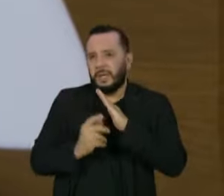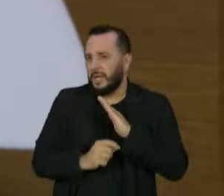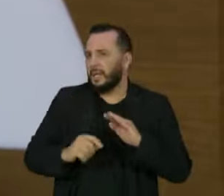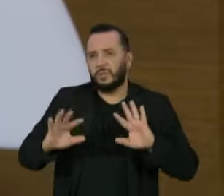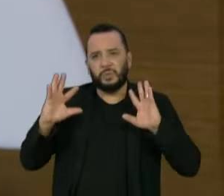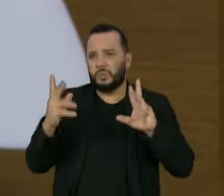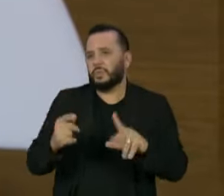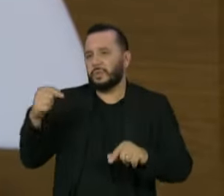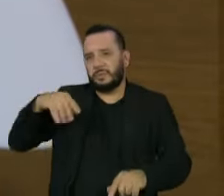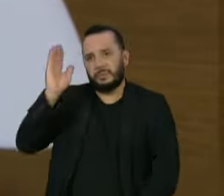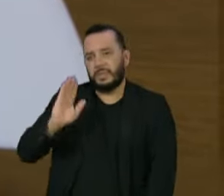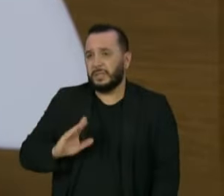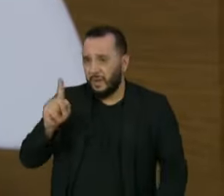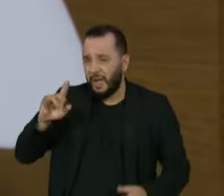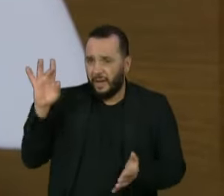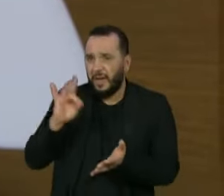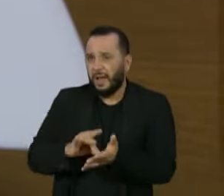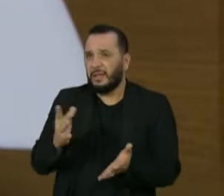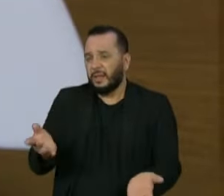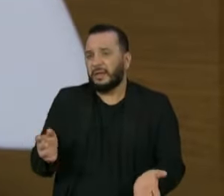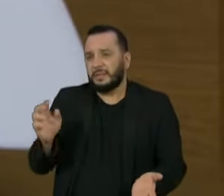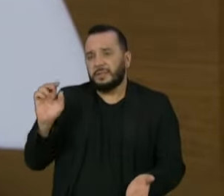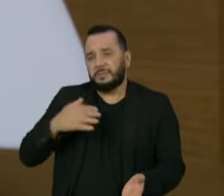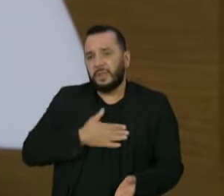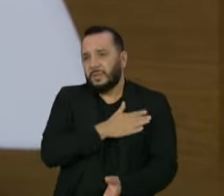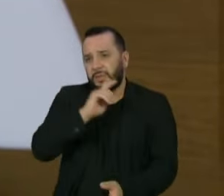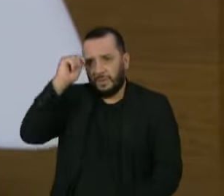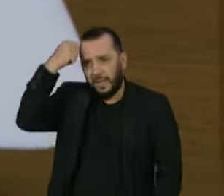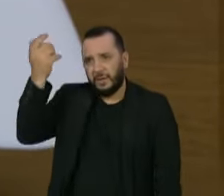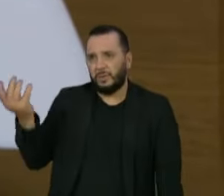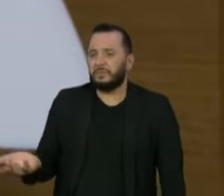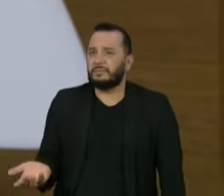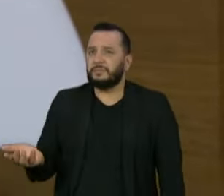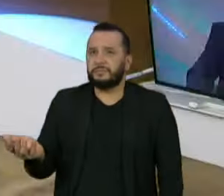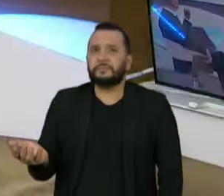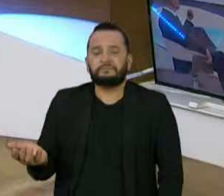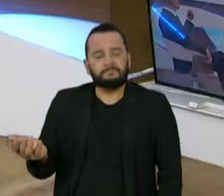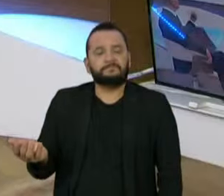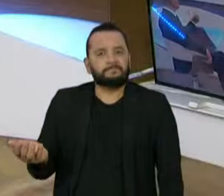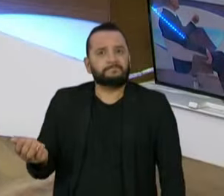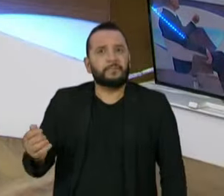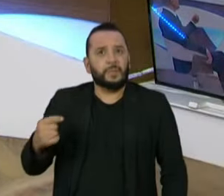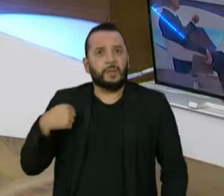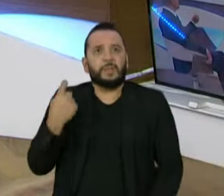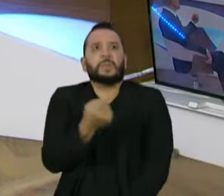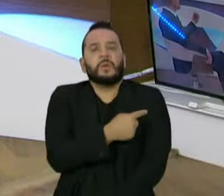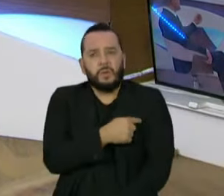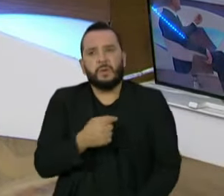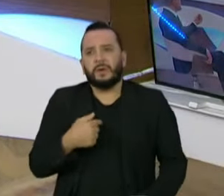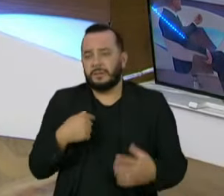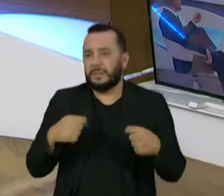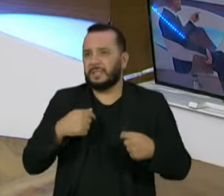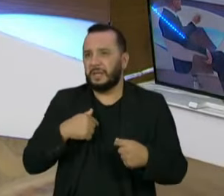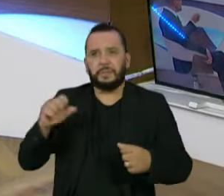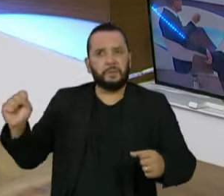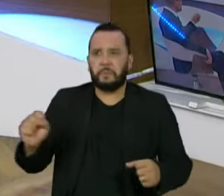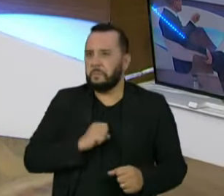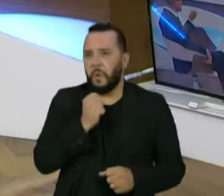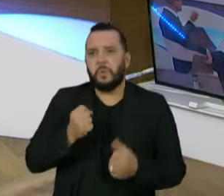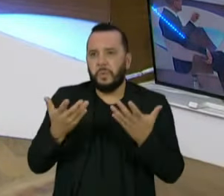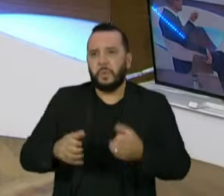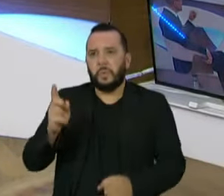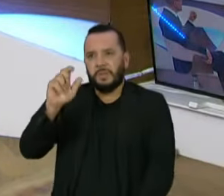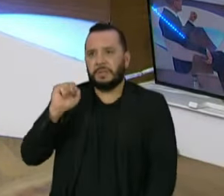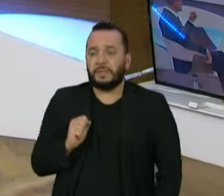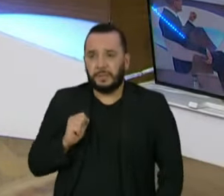esse tipo de comportamento, como que eu vou falar? Isso tem que nos inquietar. A gente não pode perder a capacidade de indignação. Antes da pandemia,